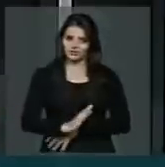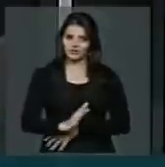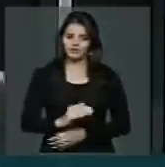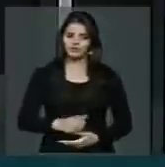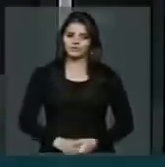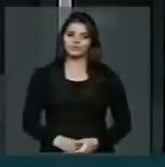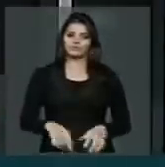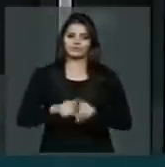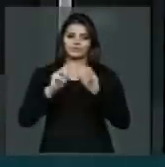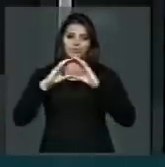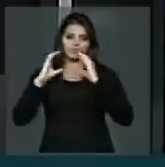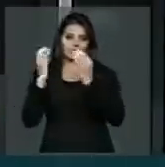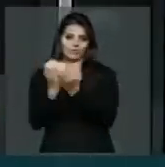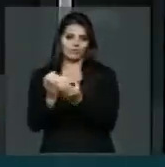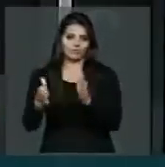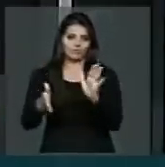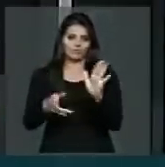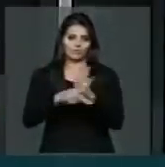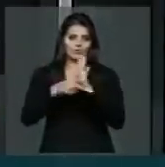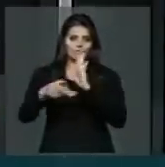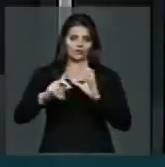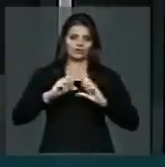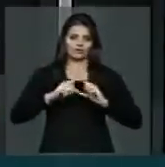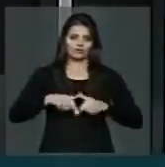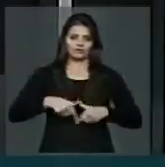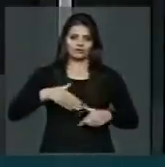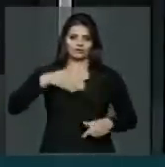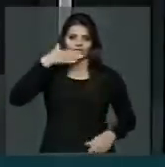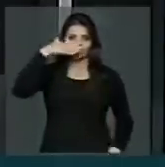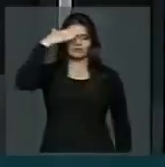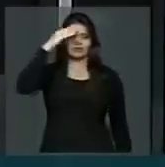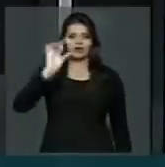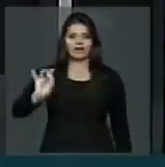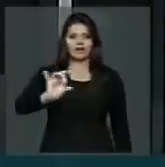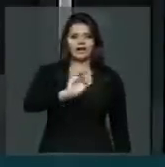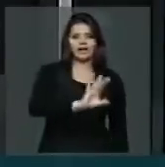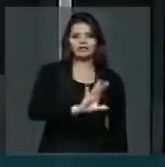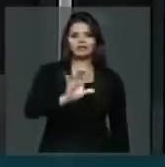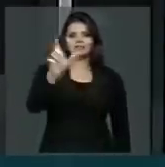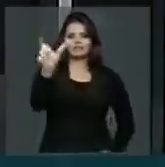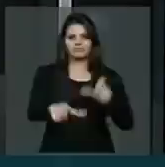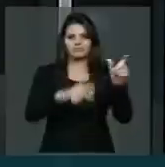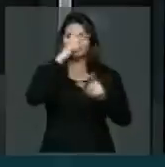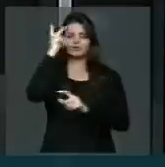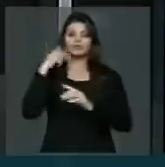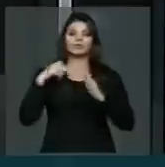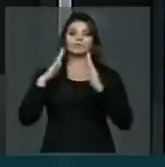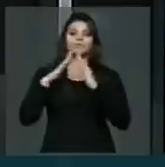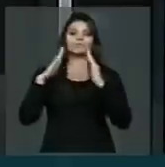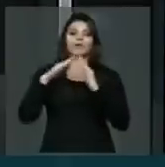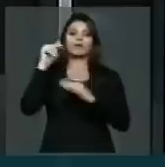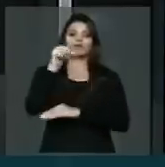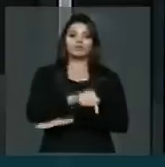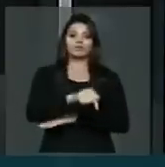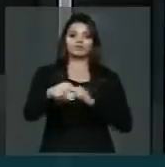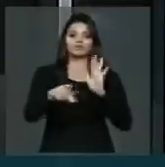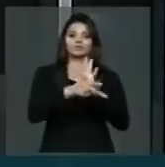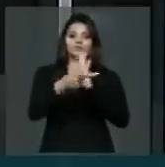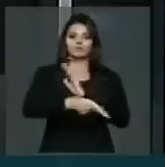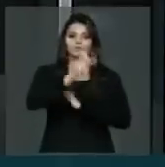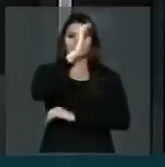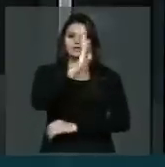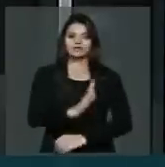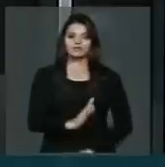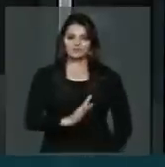para a comunidade islâmica em especial, para cada muçulmano que habita no solo do